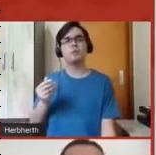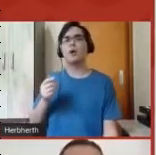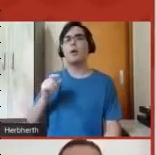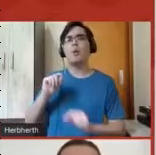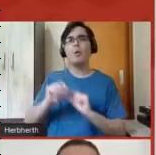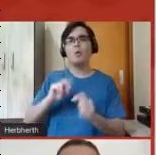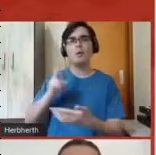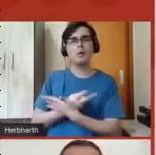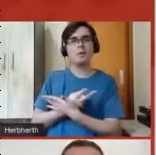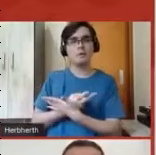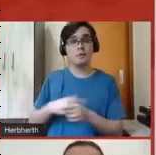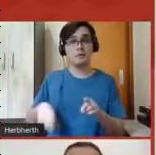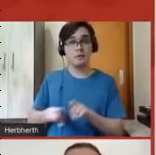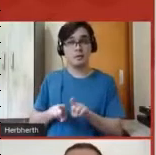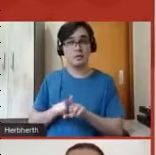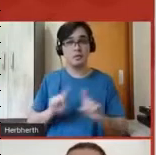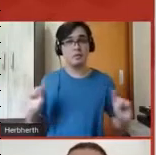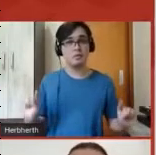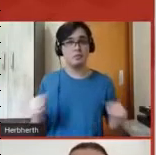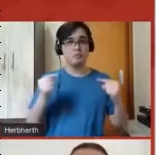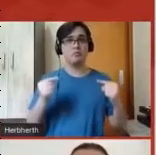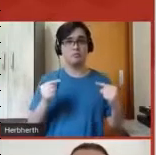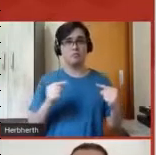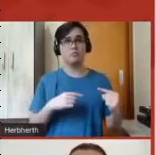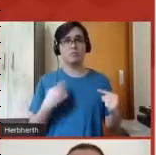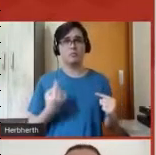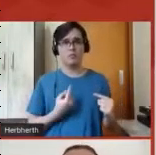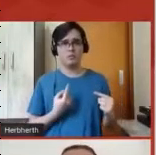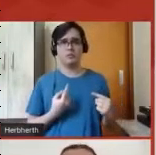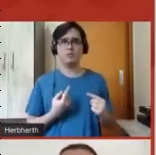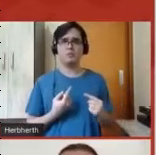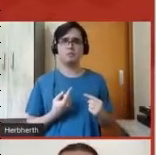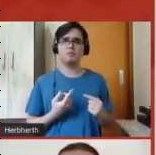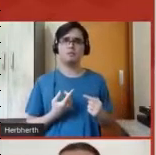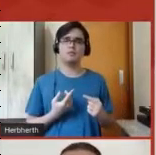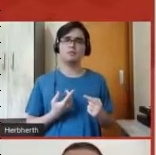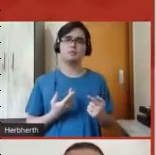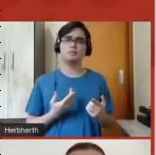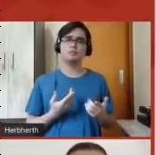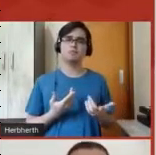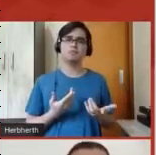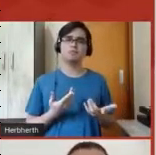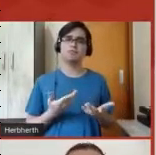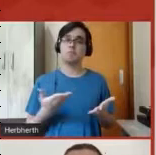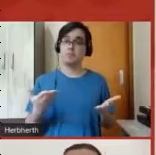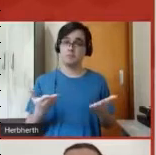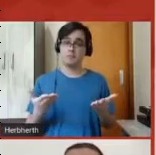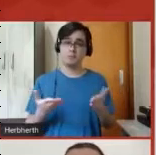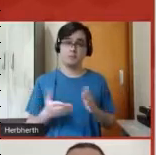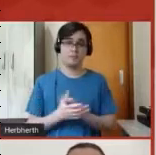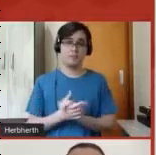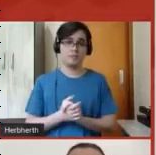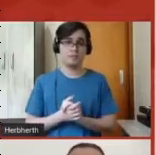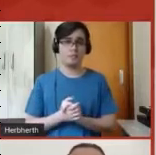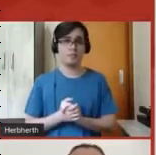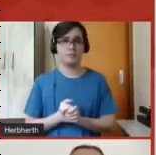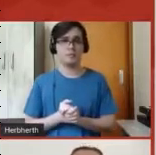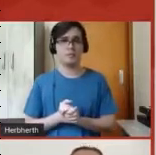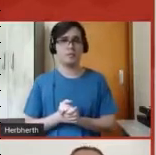grandes eram os desafios que a gente tinha para enfrentar nessa empreitada, né, de